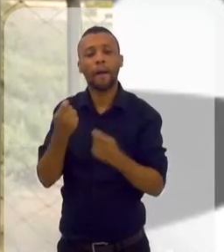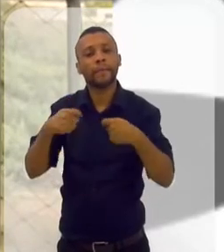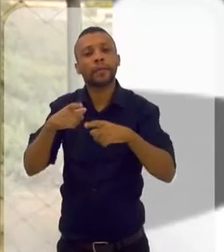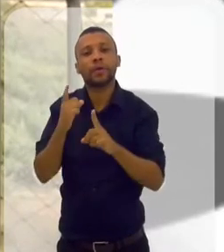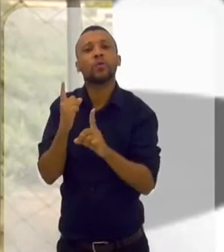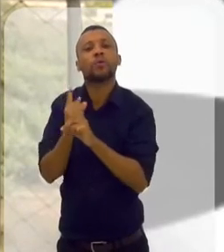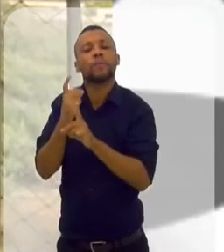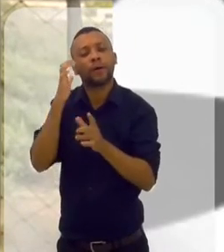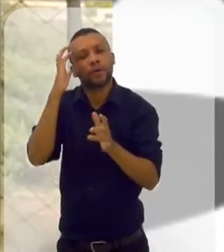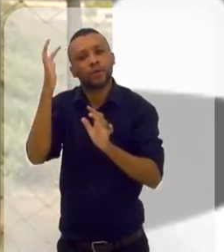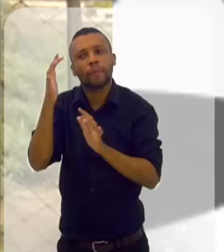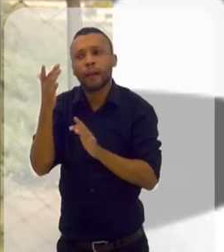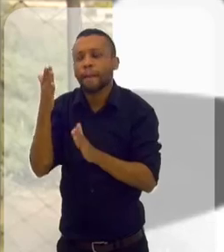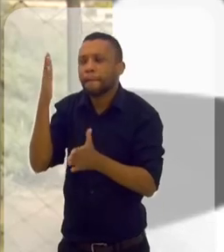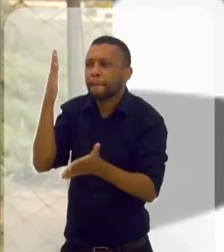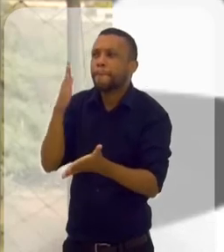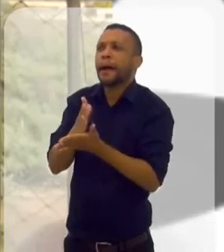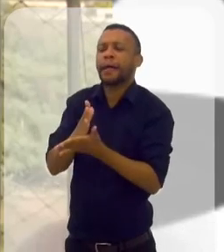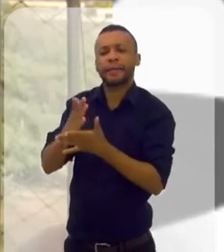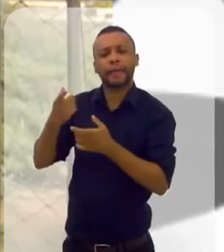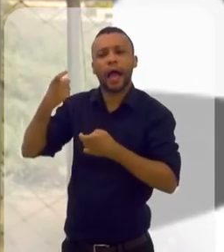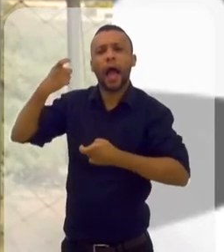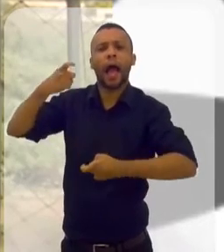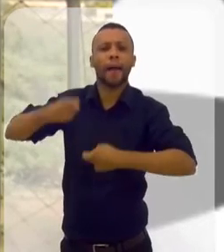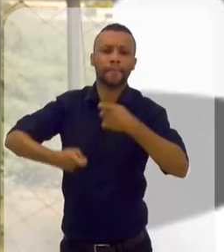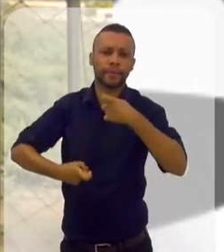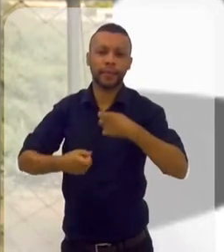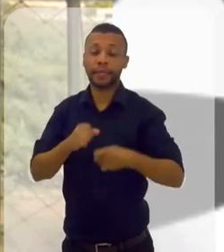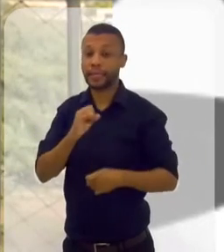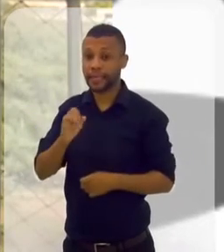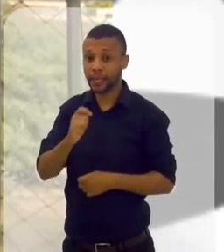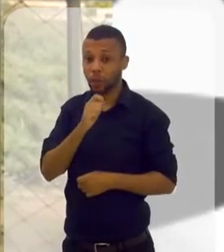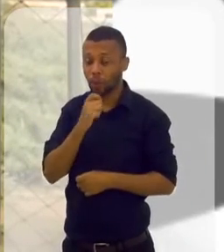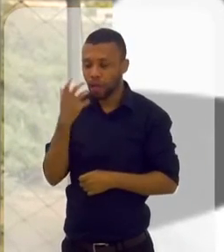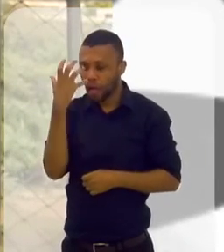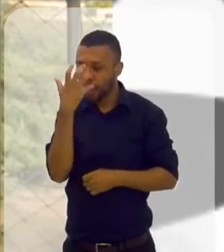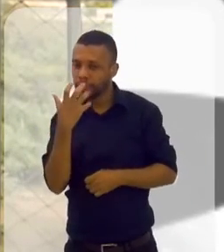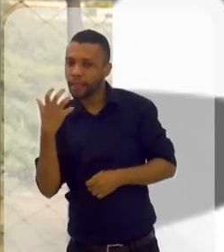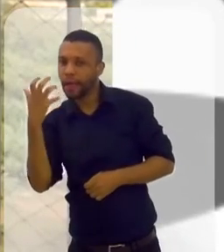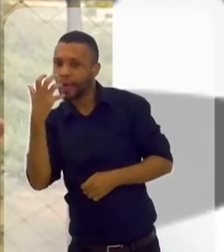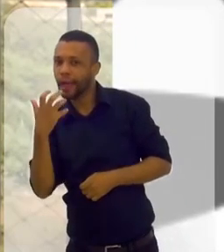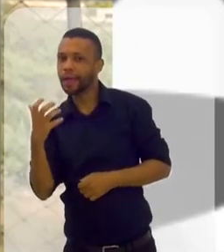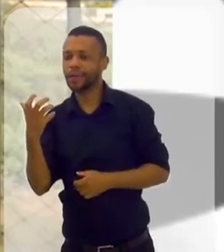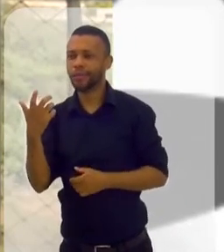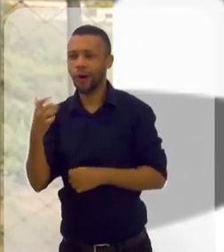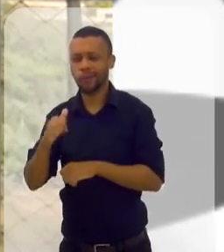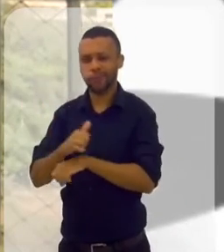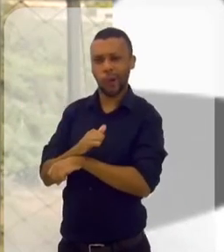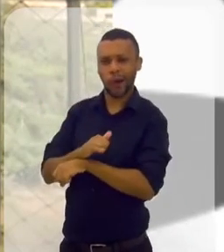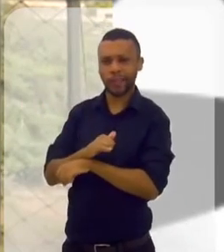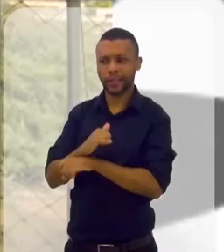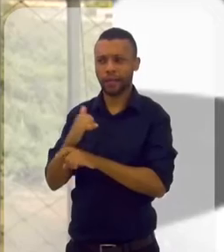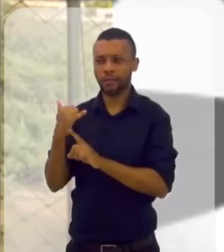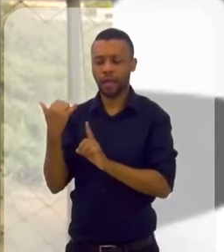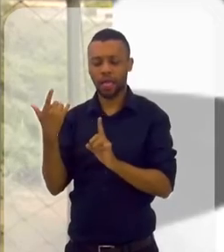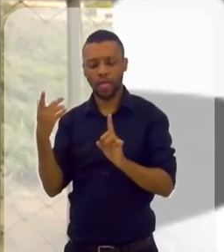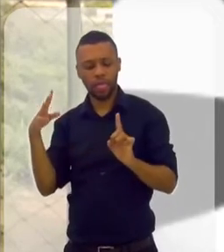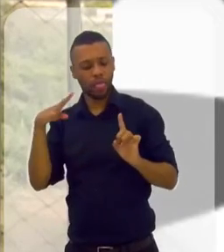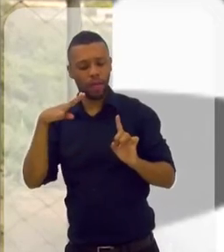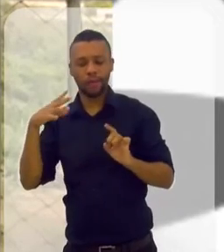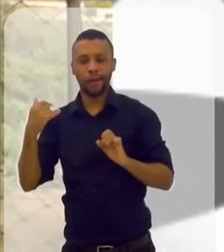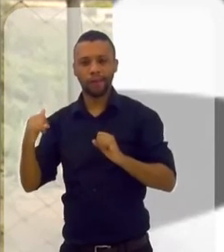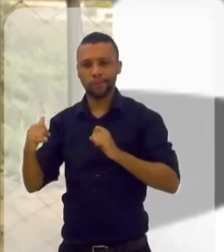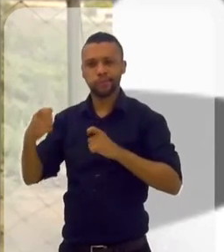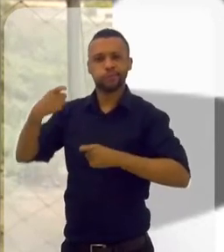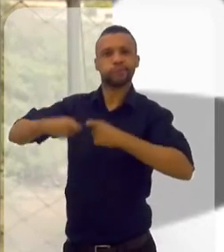ela precisa achar uma solução pra ela parar de ser abusada. Então, ela pensa assim, se eu não for atraente, eu não vou ser abusada. Então, a própria